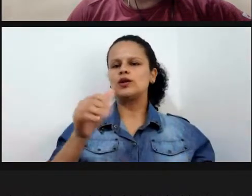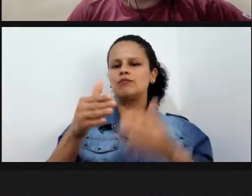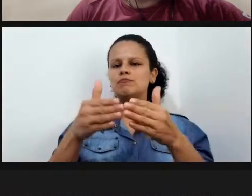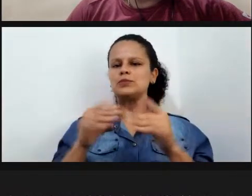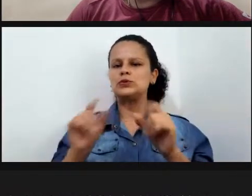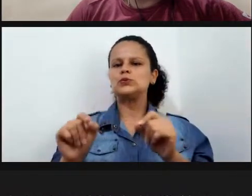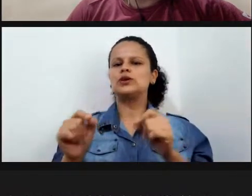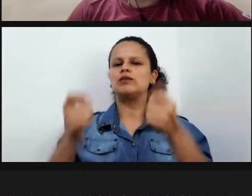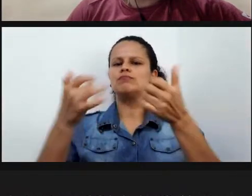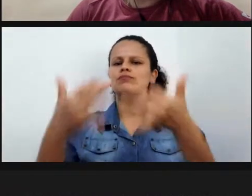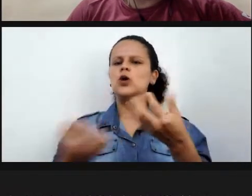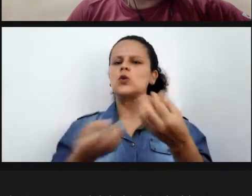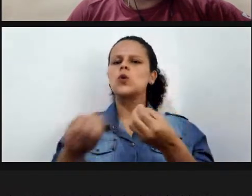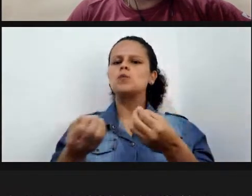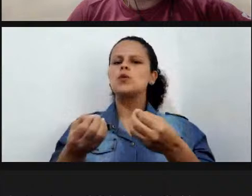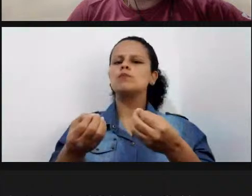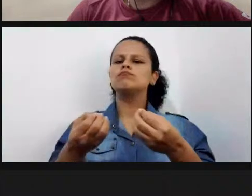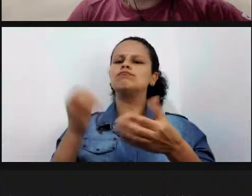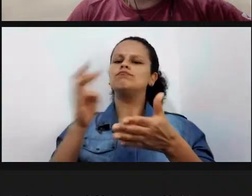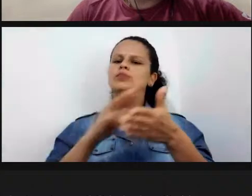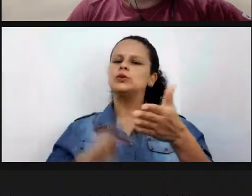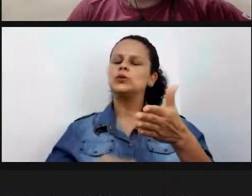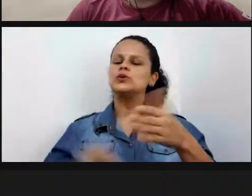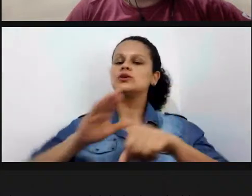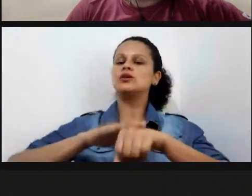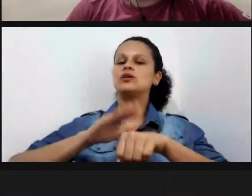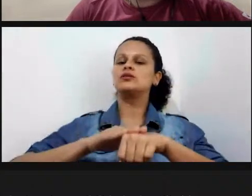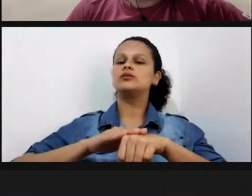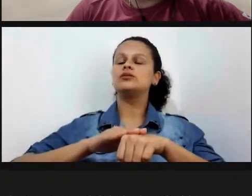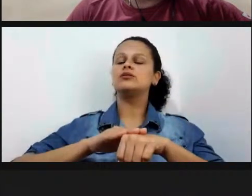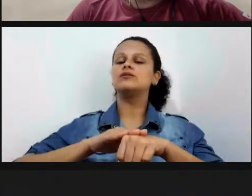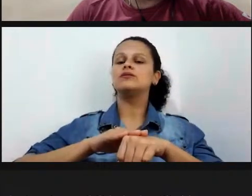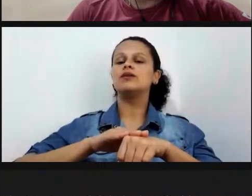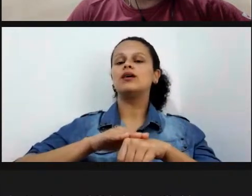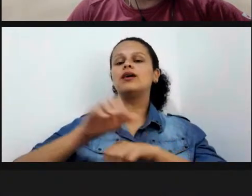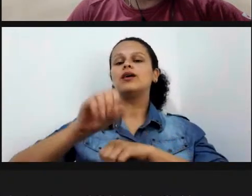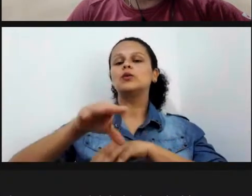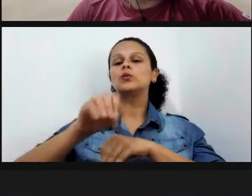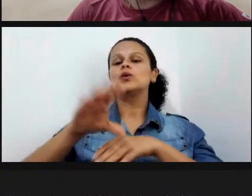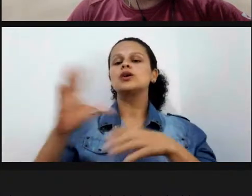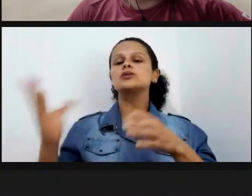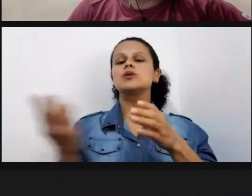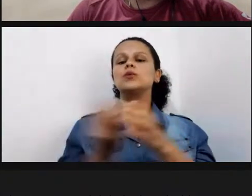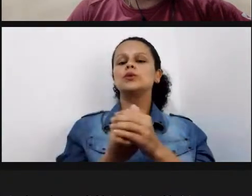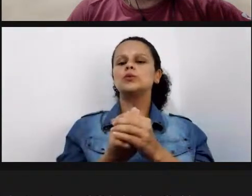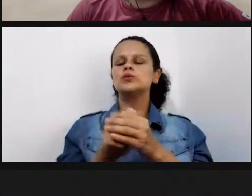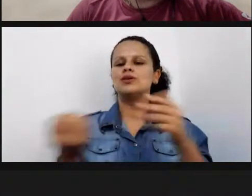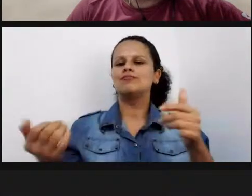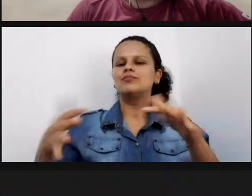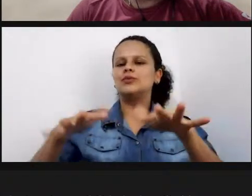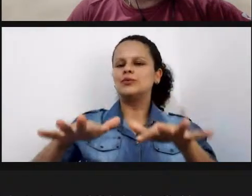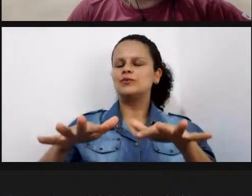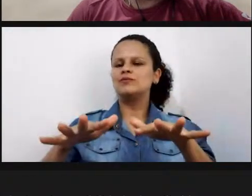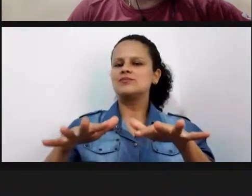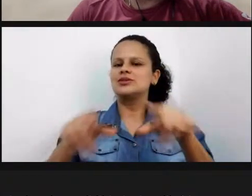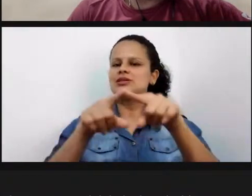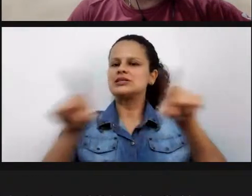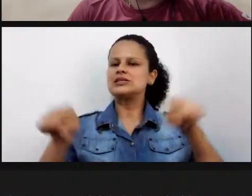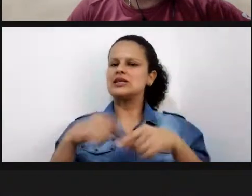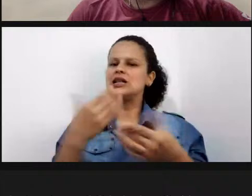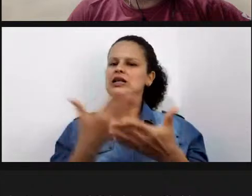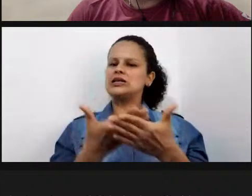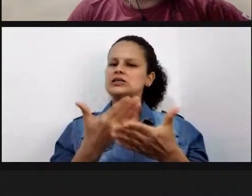metodologias ativas na educação inclusiva a possibilidade de utilizá-las numa sala de aula onde temos